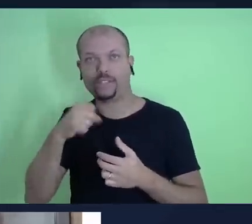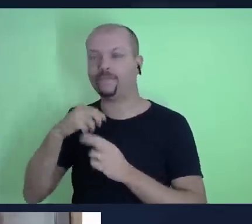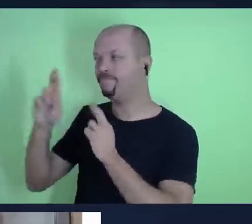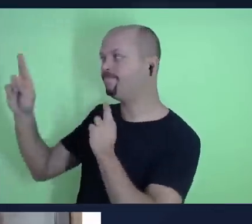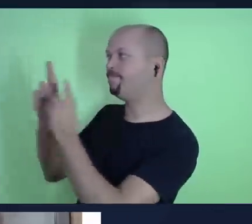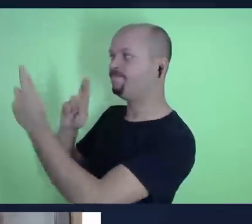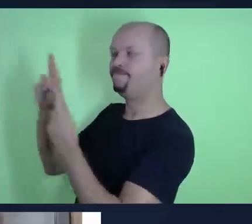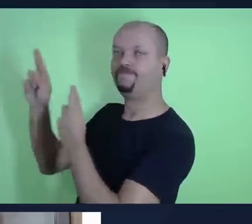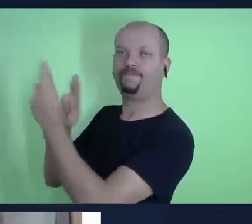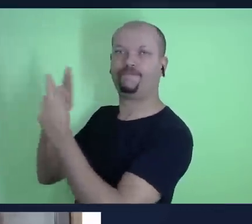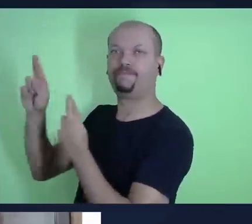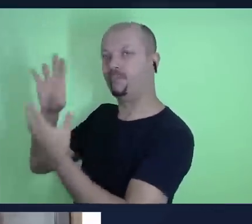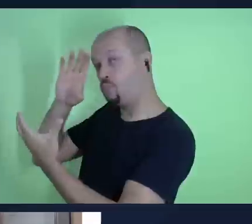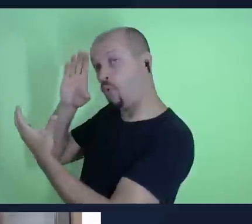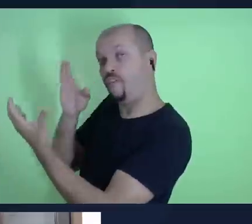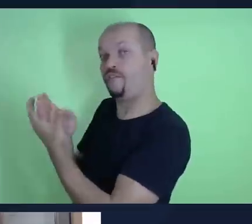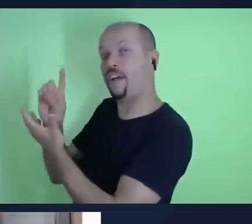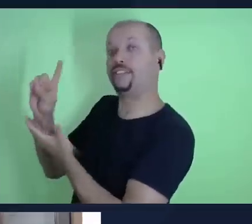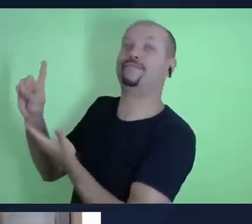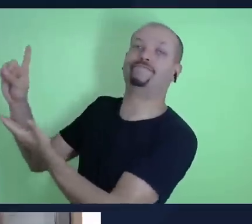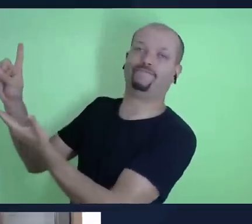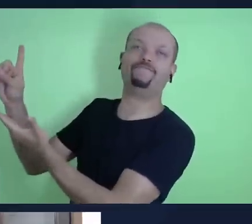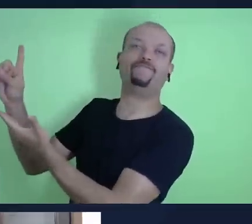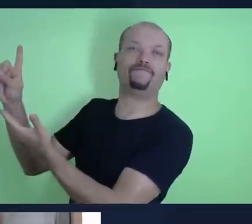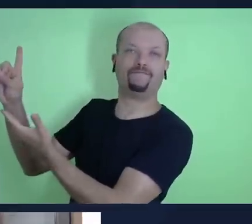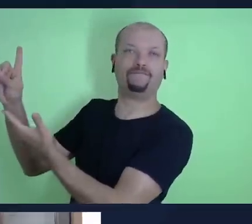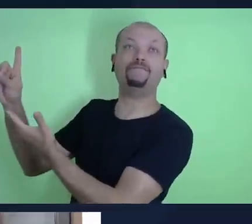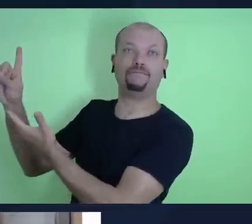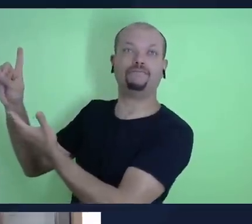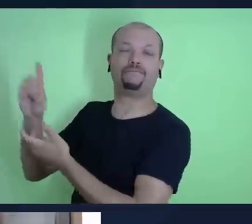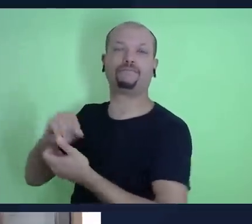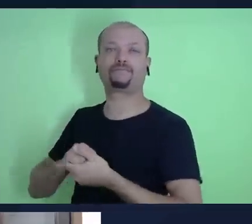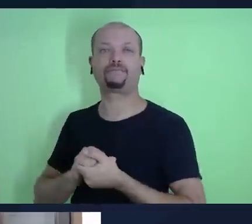com Deus, é a minha confiança nele. Então,